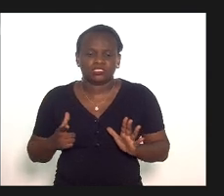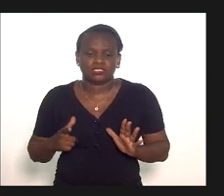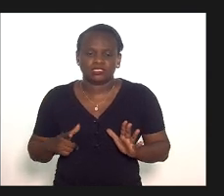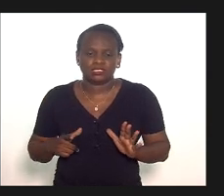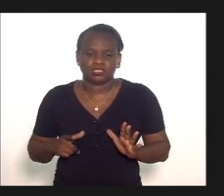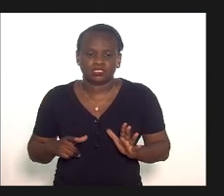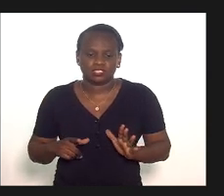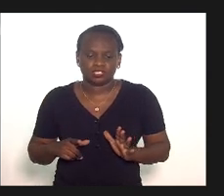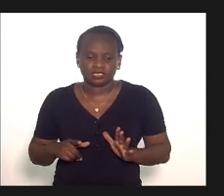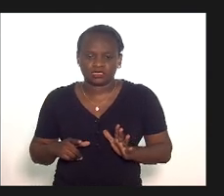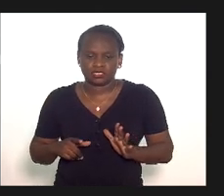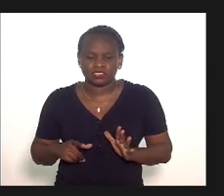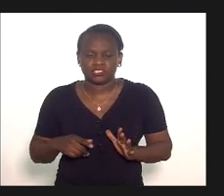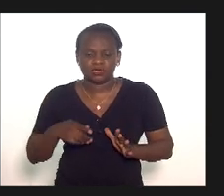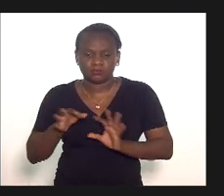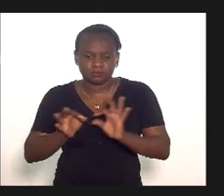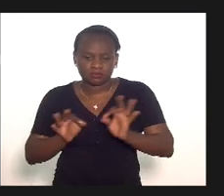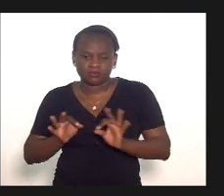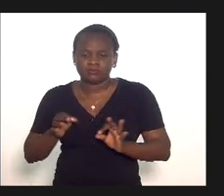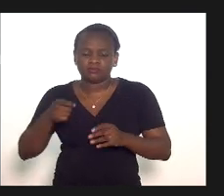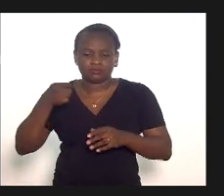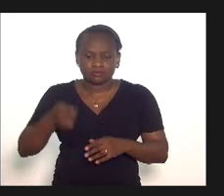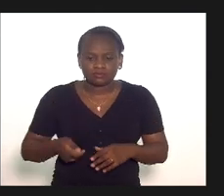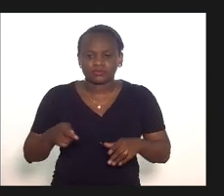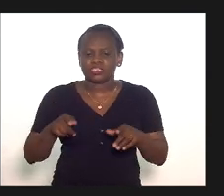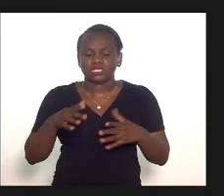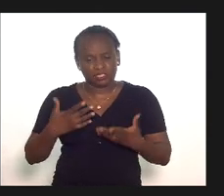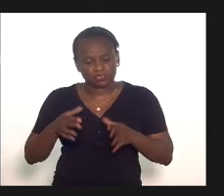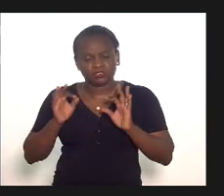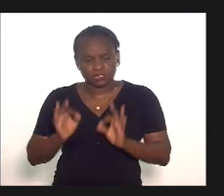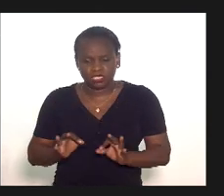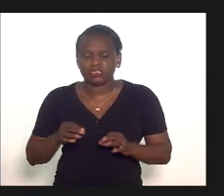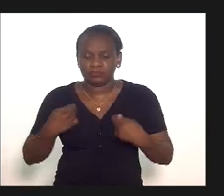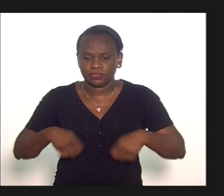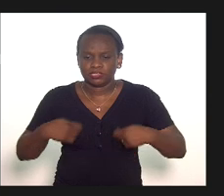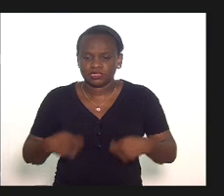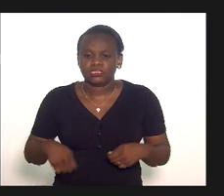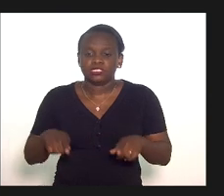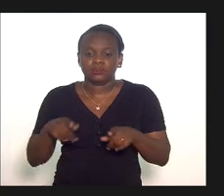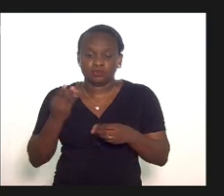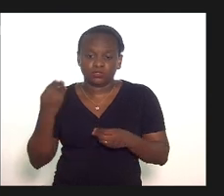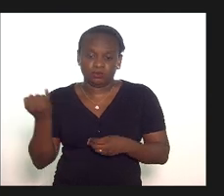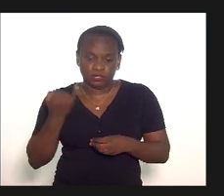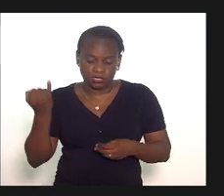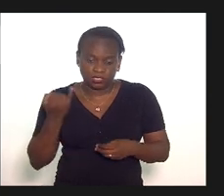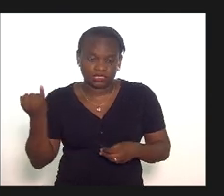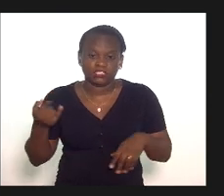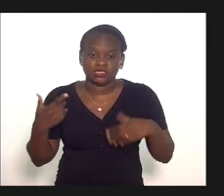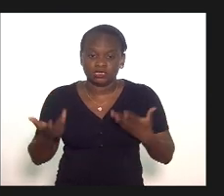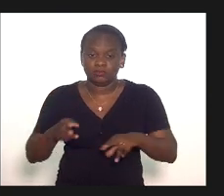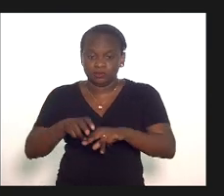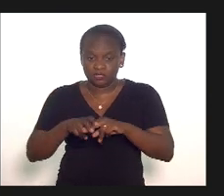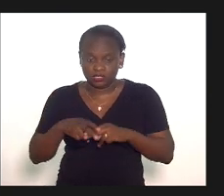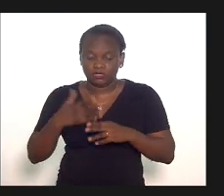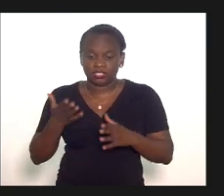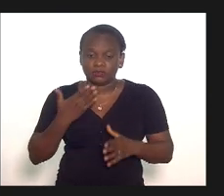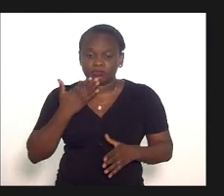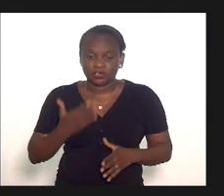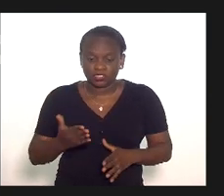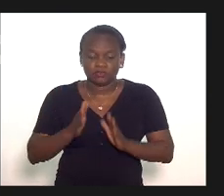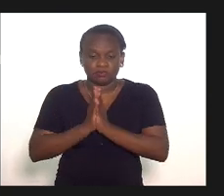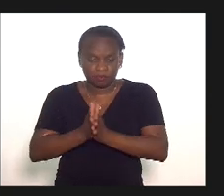ser executados não abro mão disso acho que é muito importante então por isso que eu queria pedir